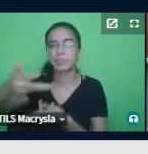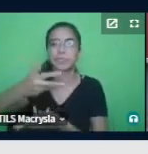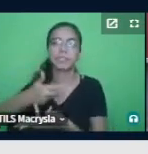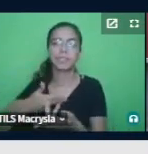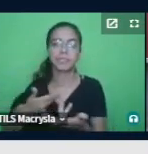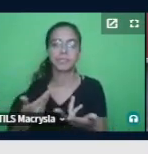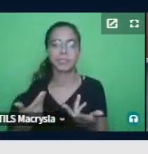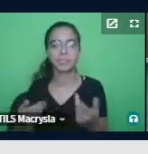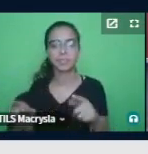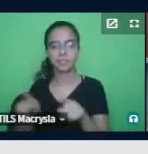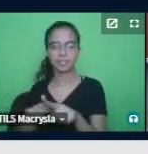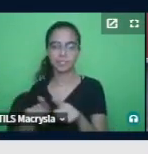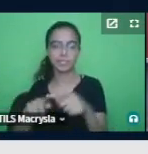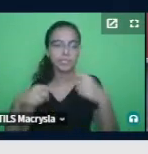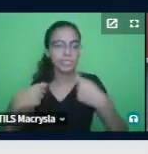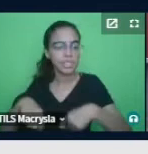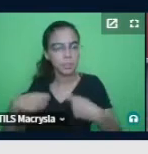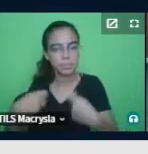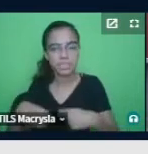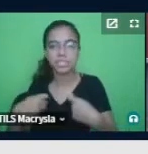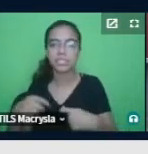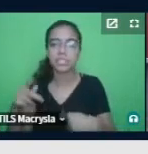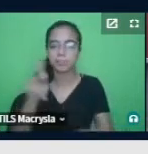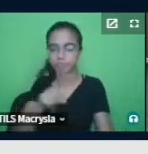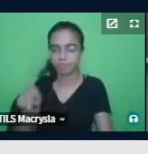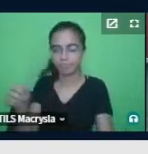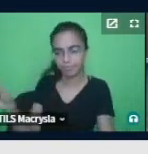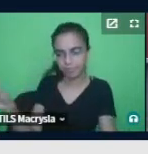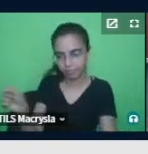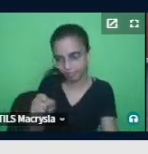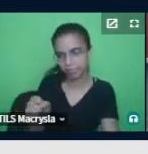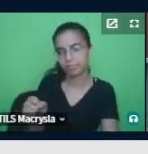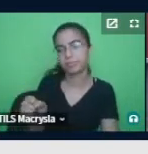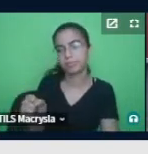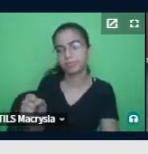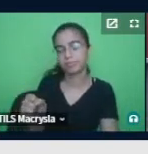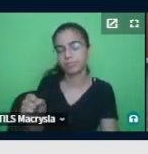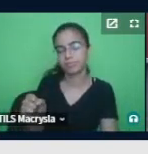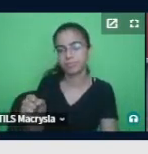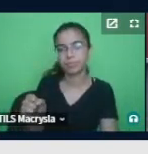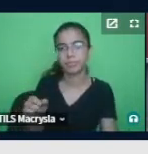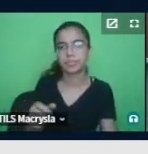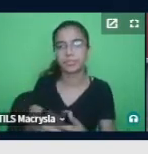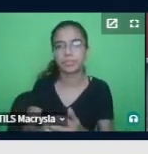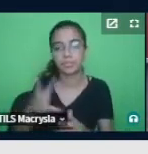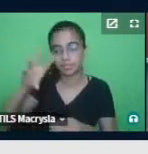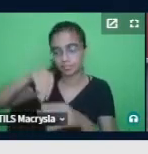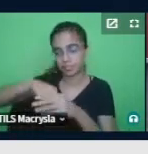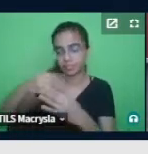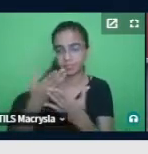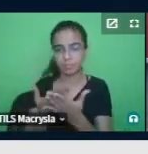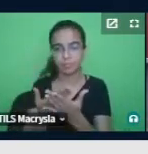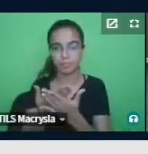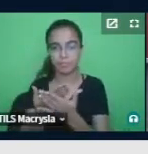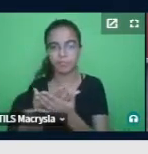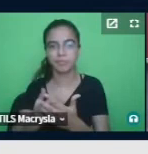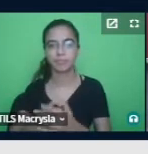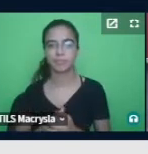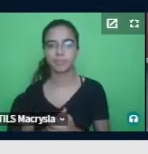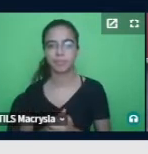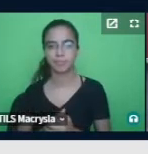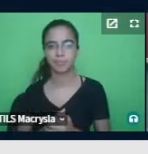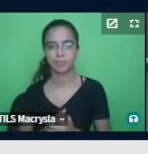e necessitaria da presença desse professor em alguns momentos, né, na sala de aula. Então, nós